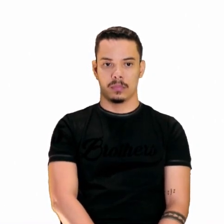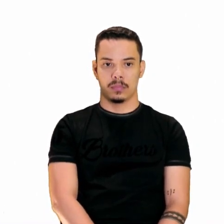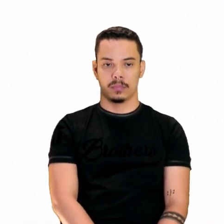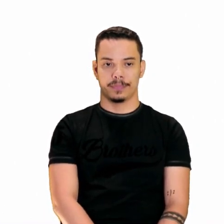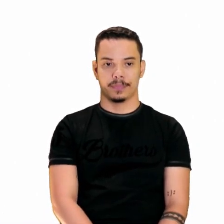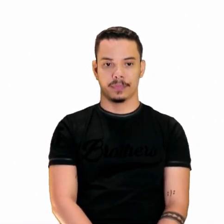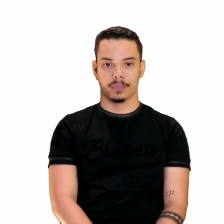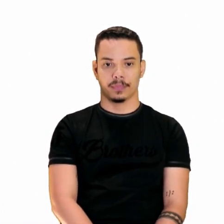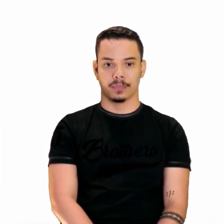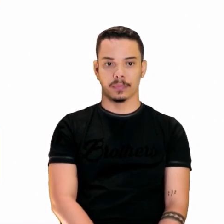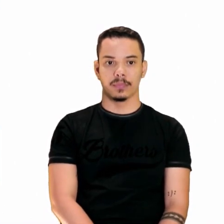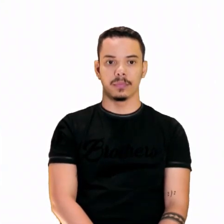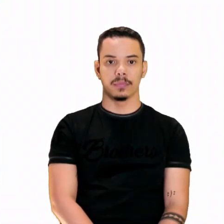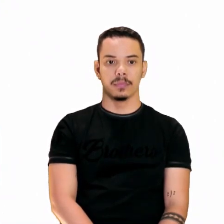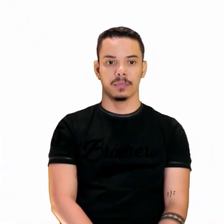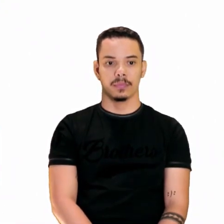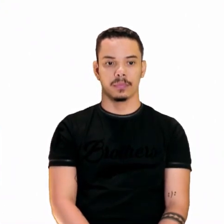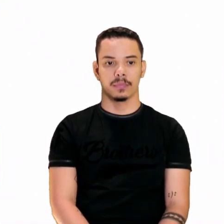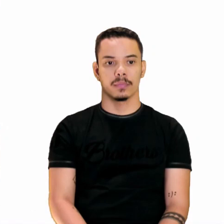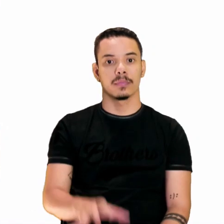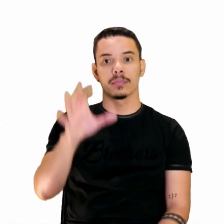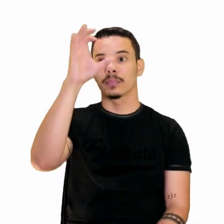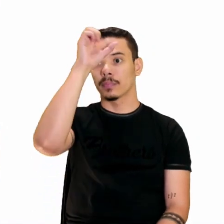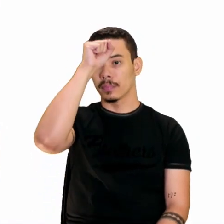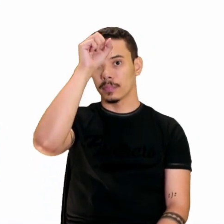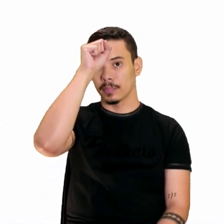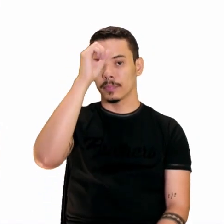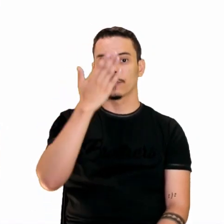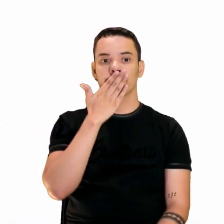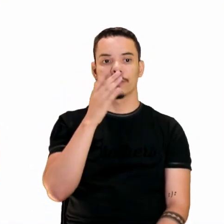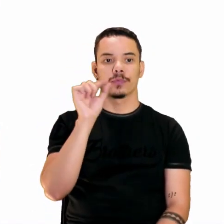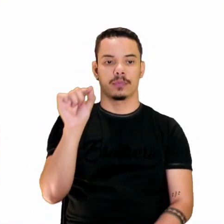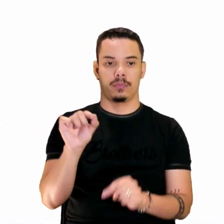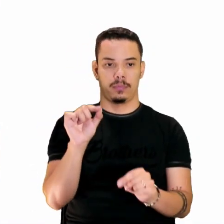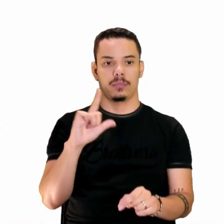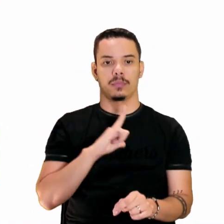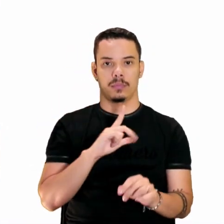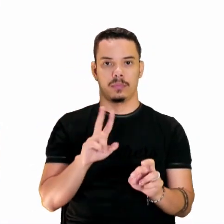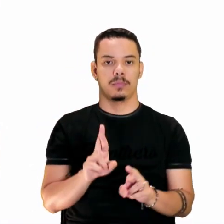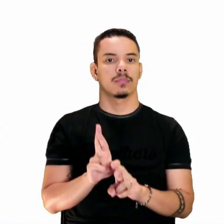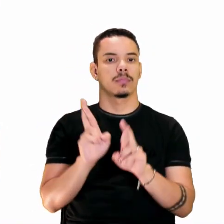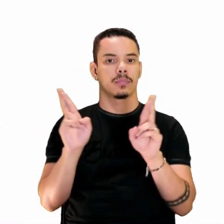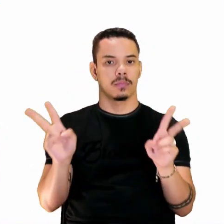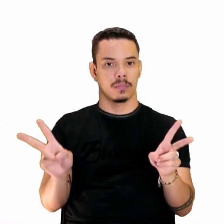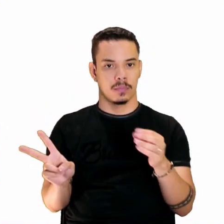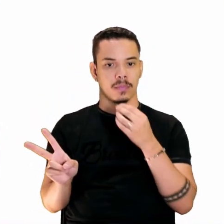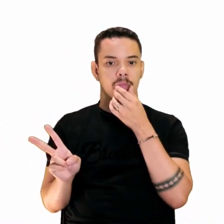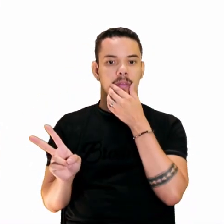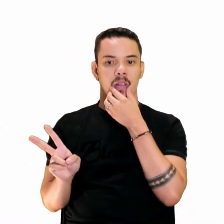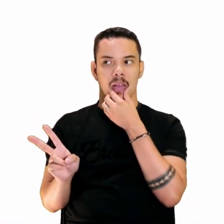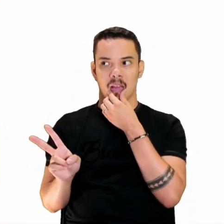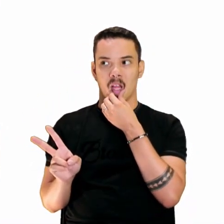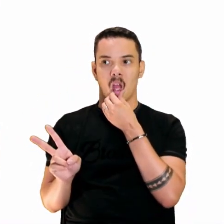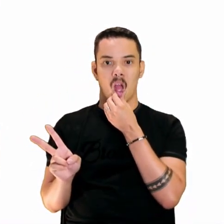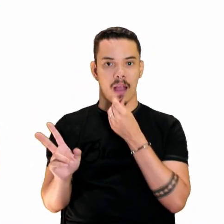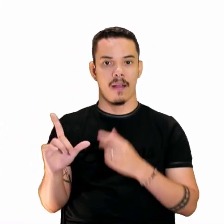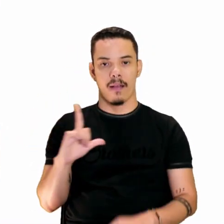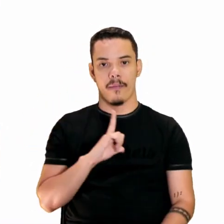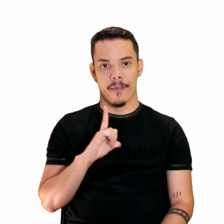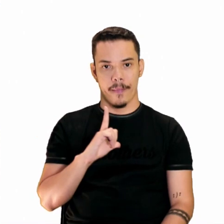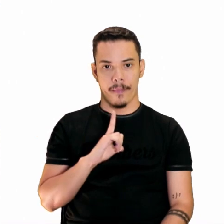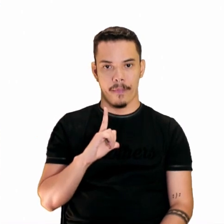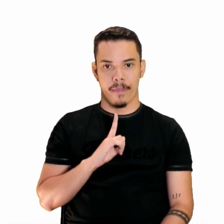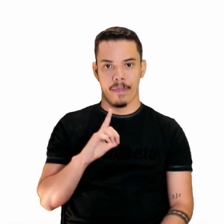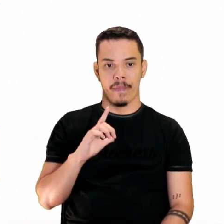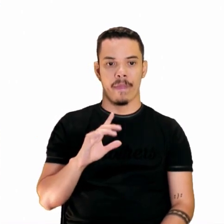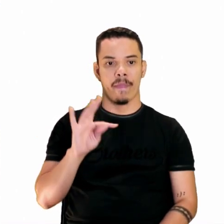Ok? Beleza? Vamos, então, agora aprender o seguinte. Que existe diferença. Ah, sim, tem diferença, tá? Entre